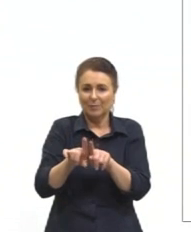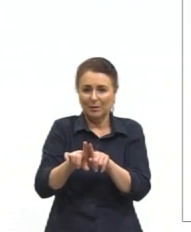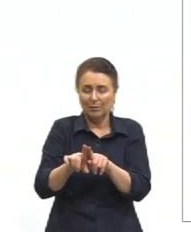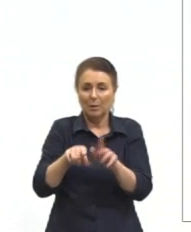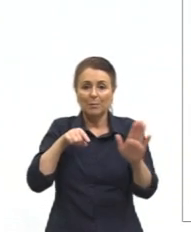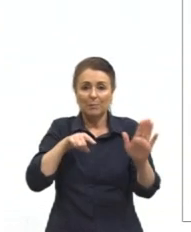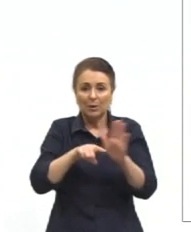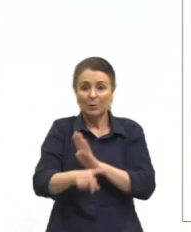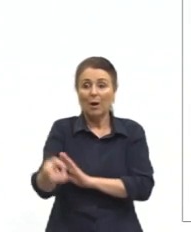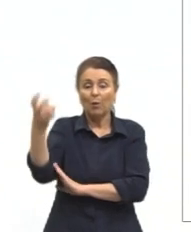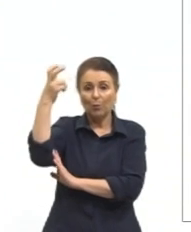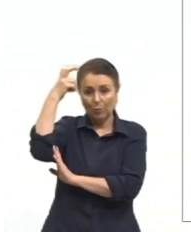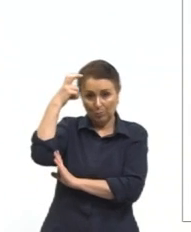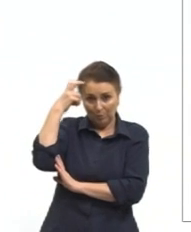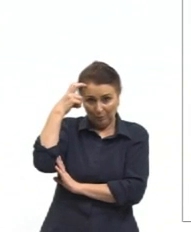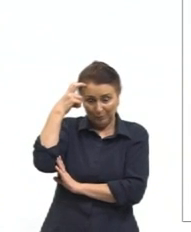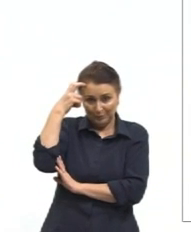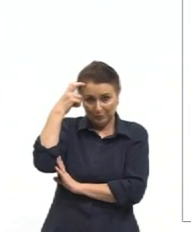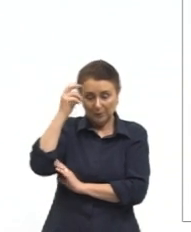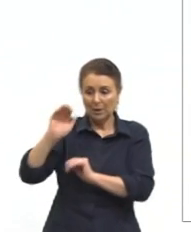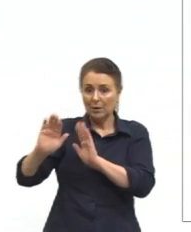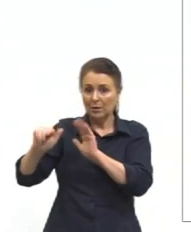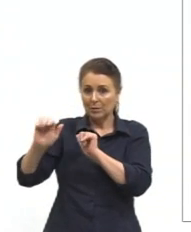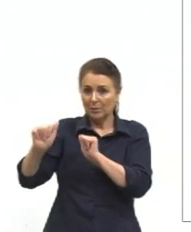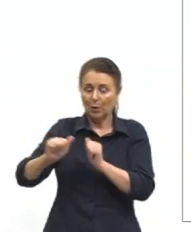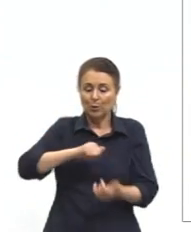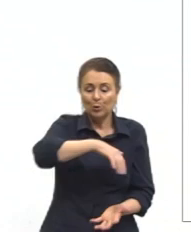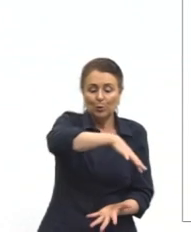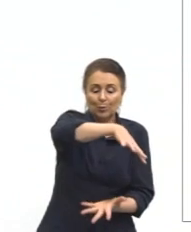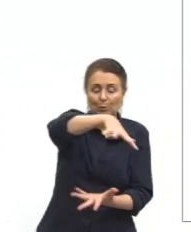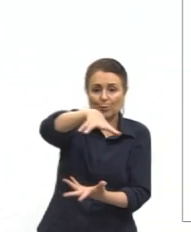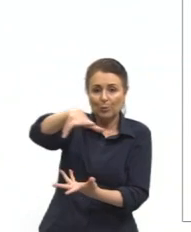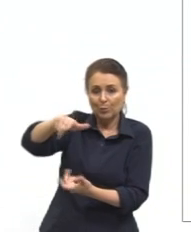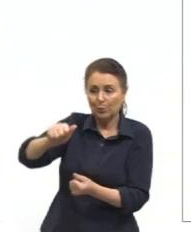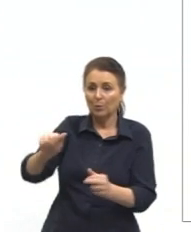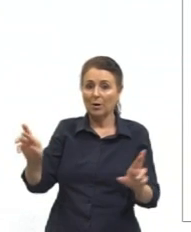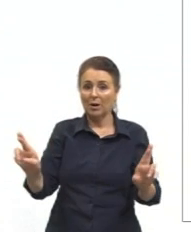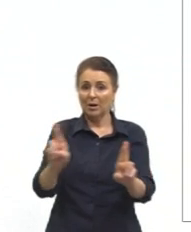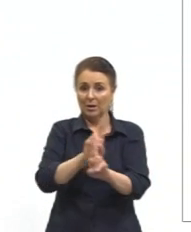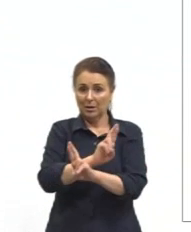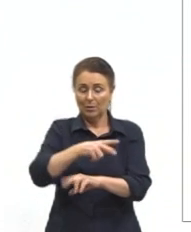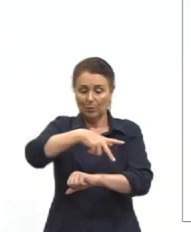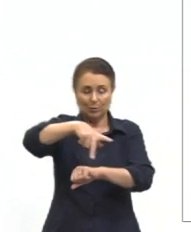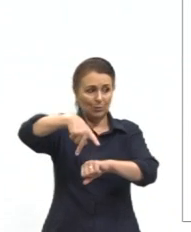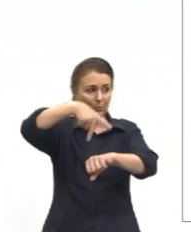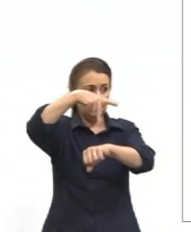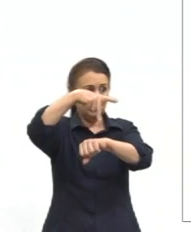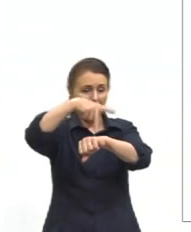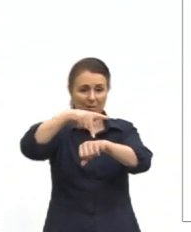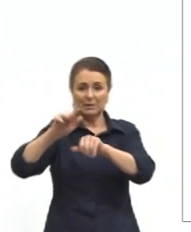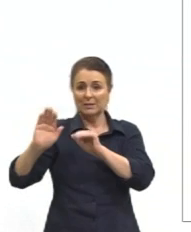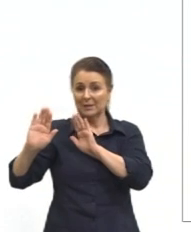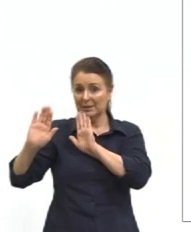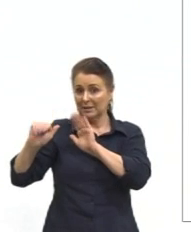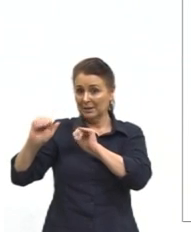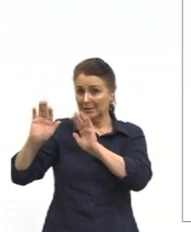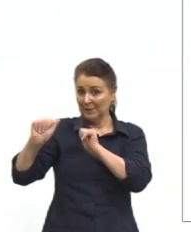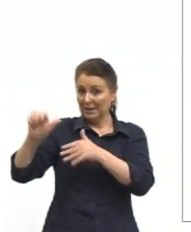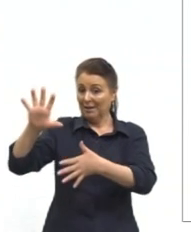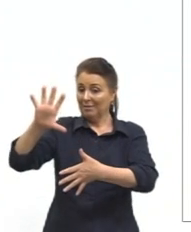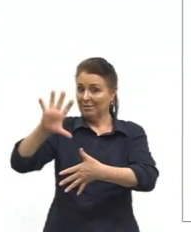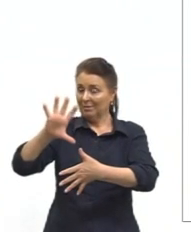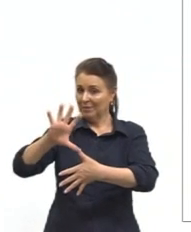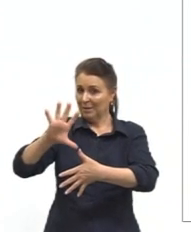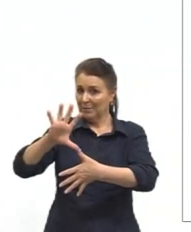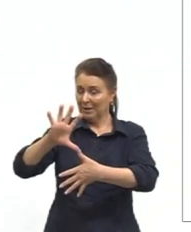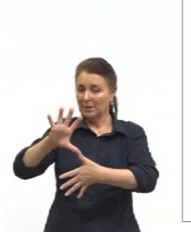questão cultural, nós temos espanhol no mundo, a relação entre países hispano-americanos, temos